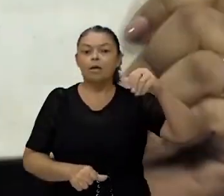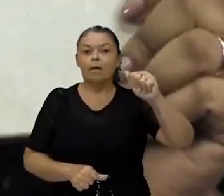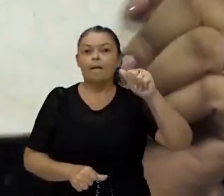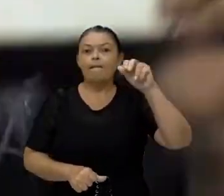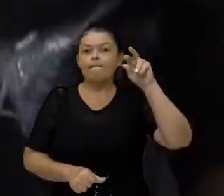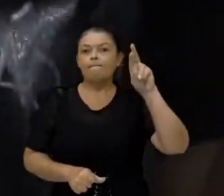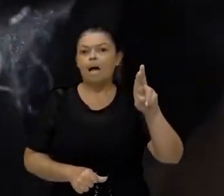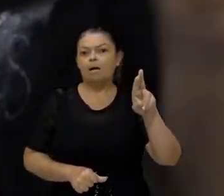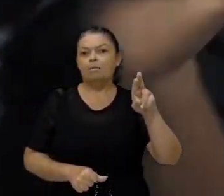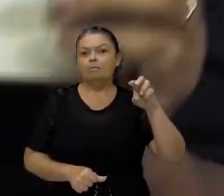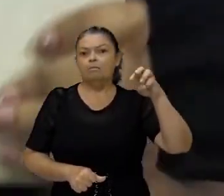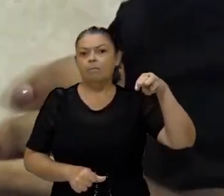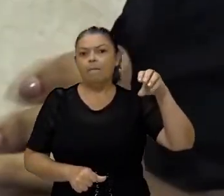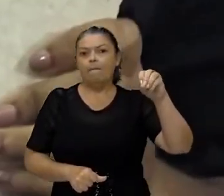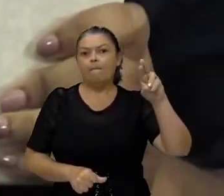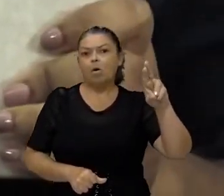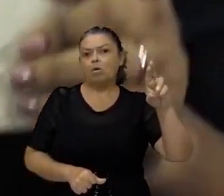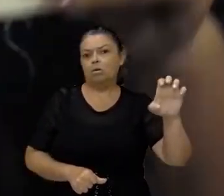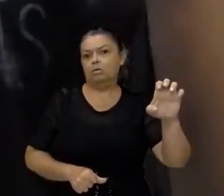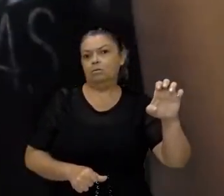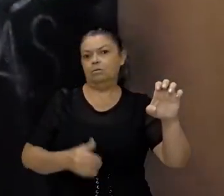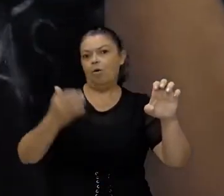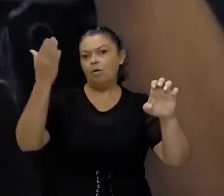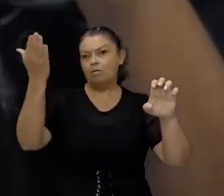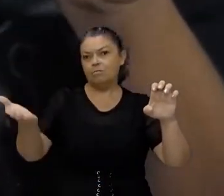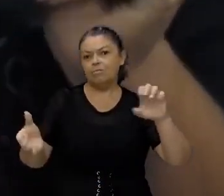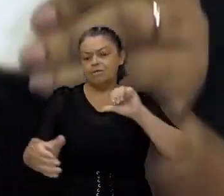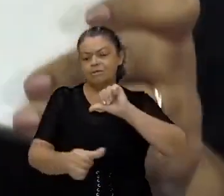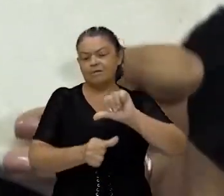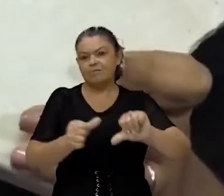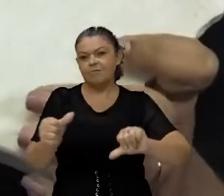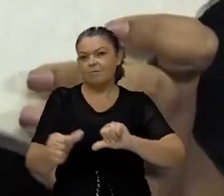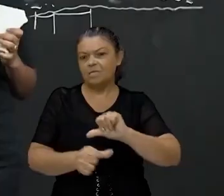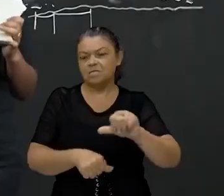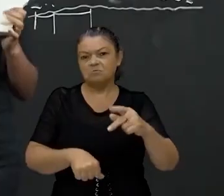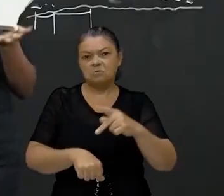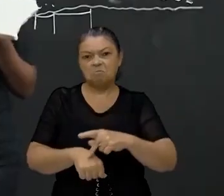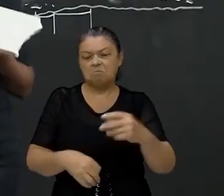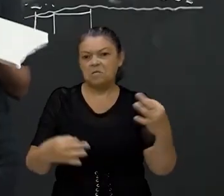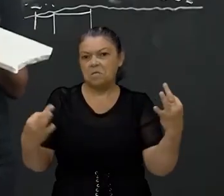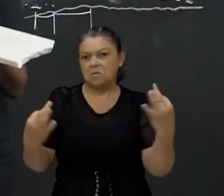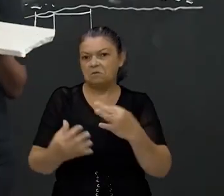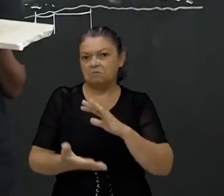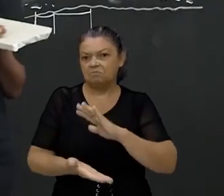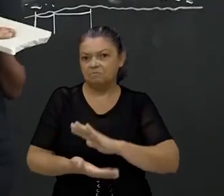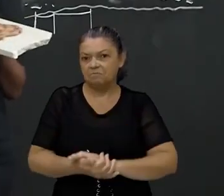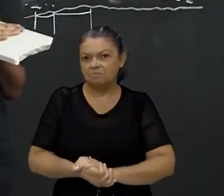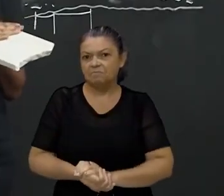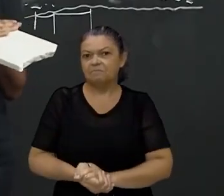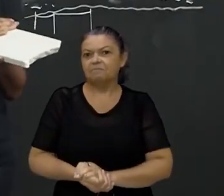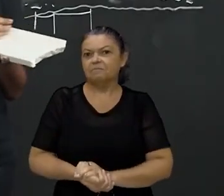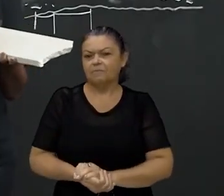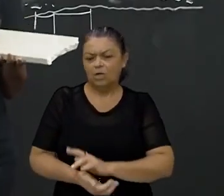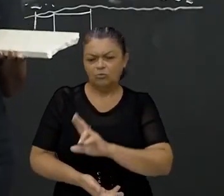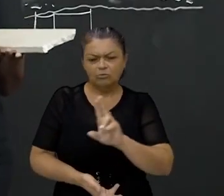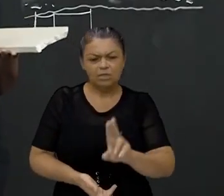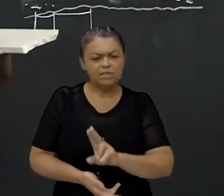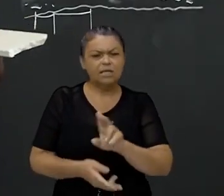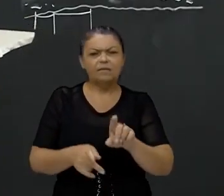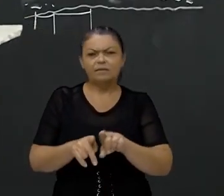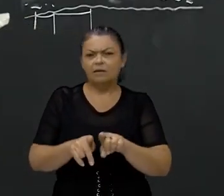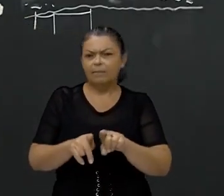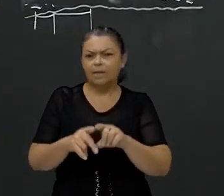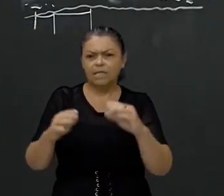de rocha metamórfica. Ela é um produto de uma transformação. Mármore também muito utilizado em